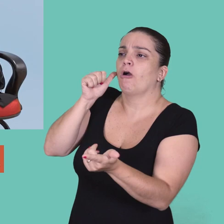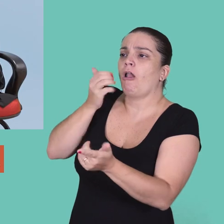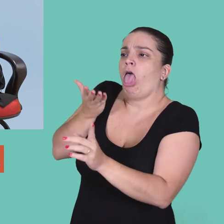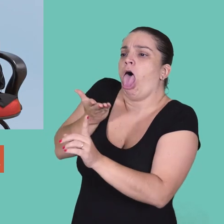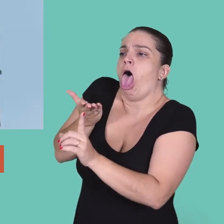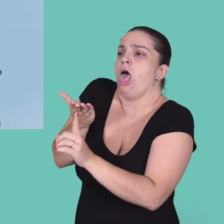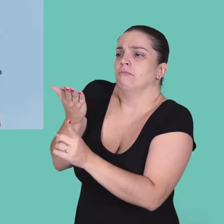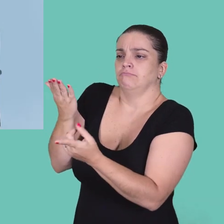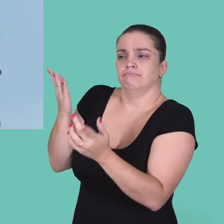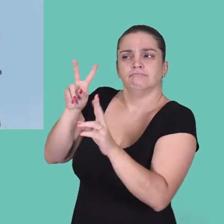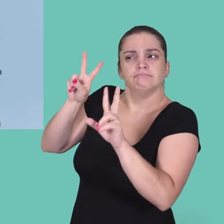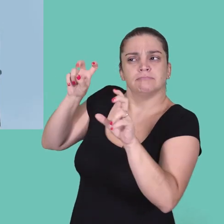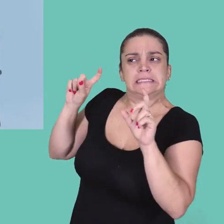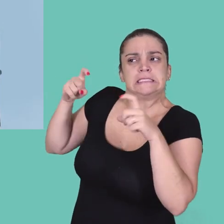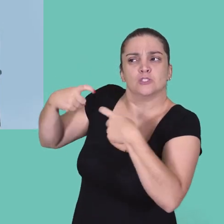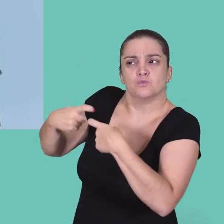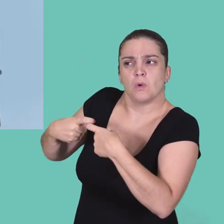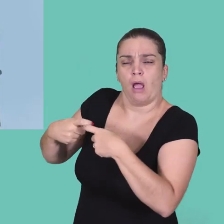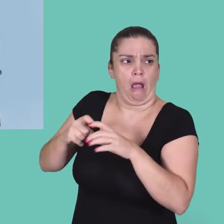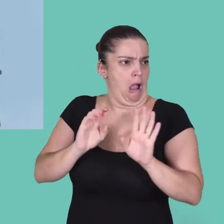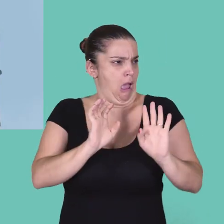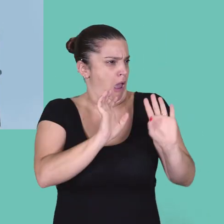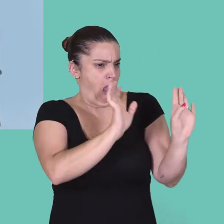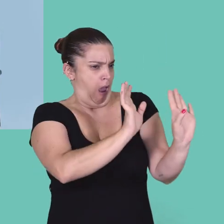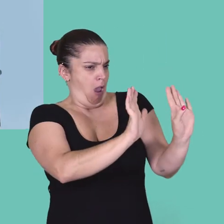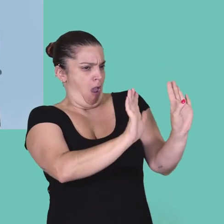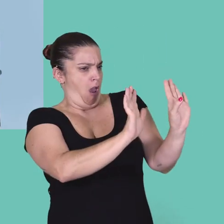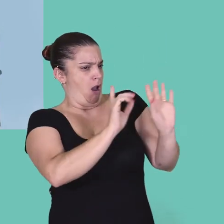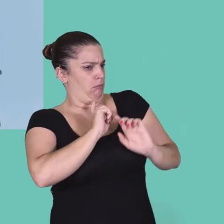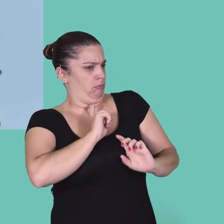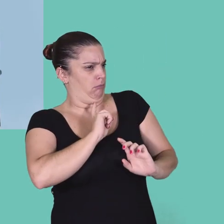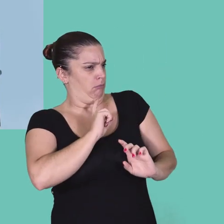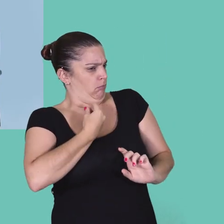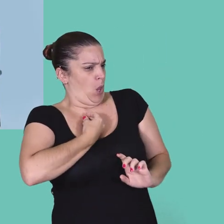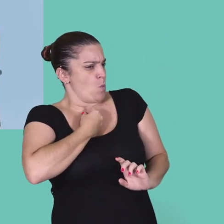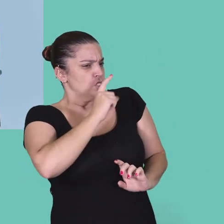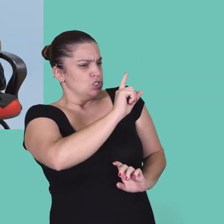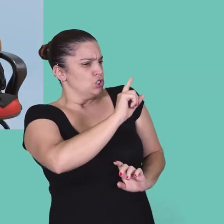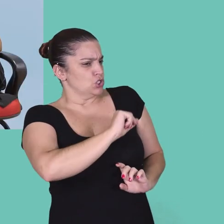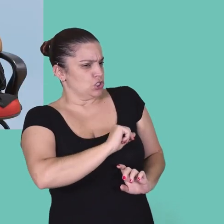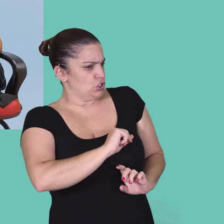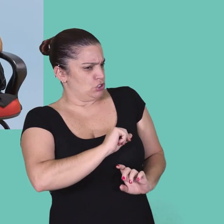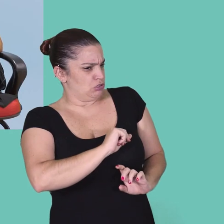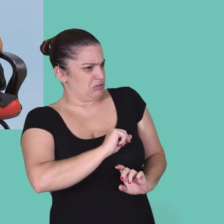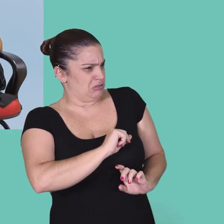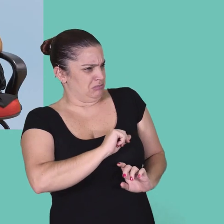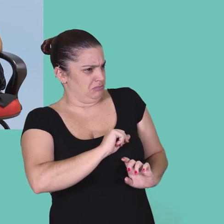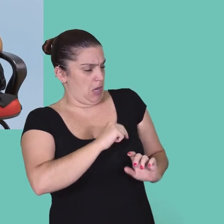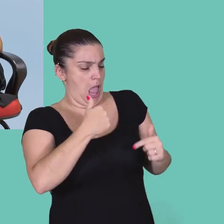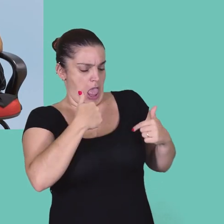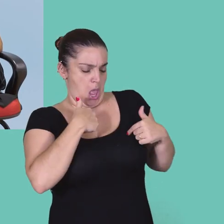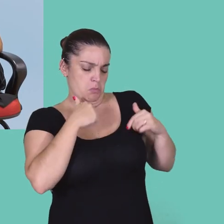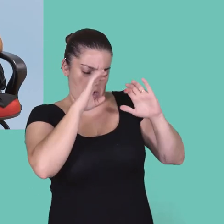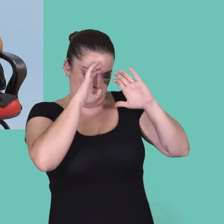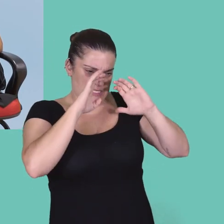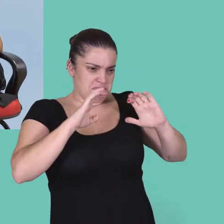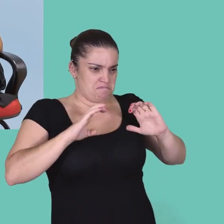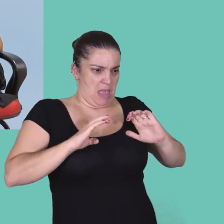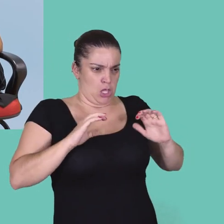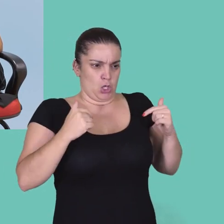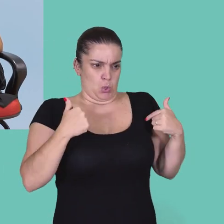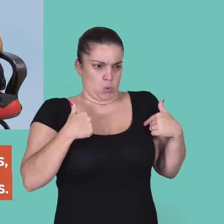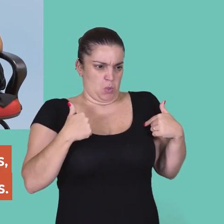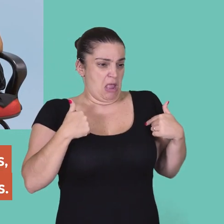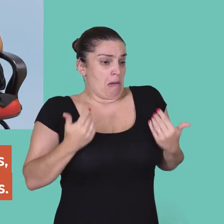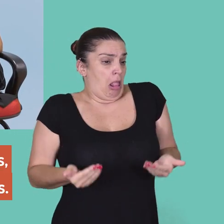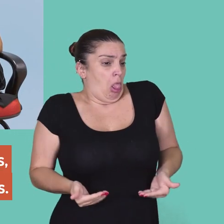teve algum evento? Com horror! Não existe assédio sexual. Além do que, eu me dou respeito.